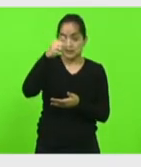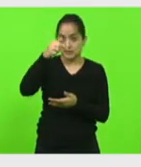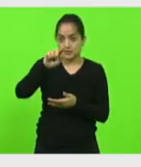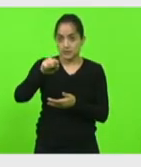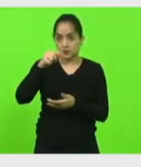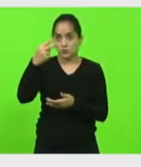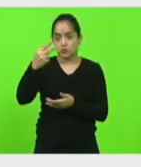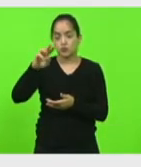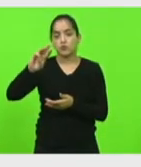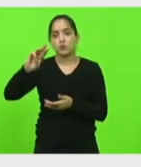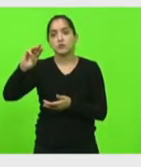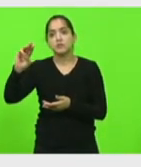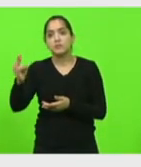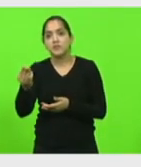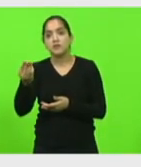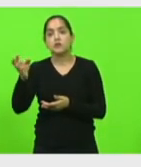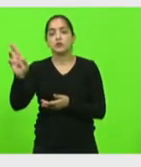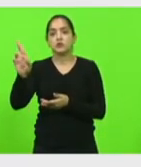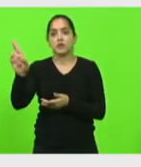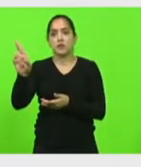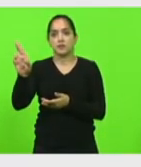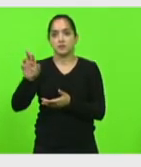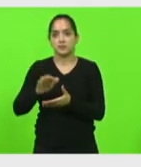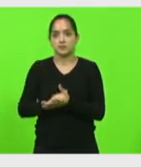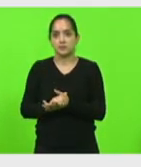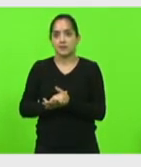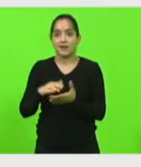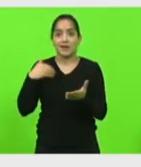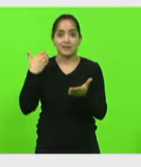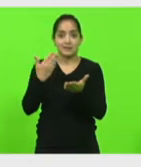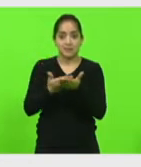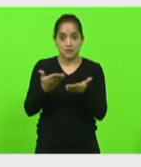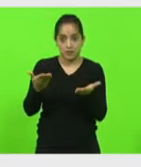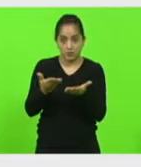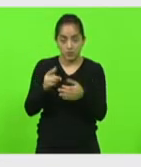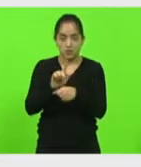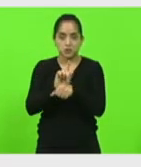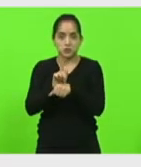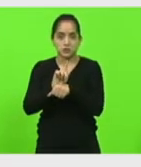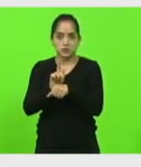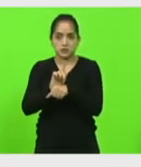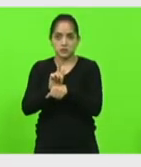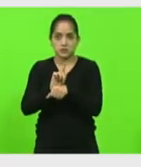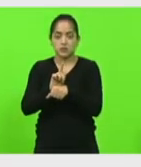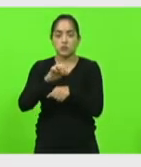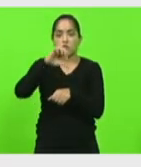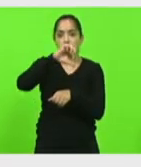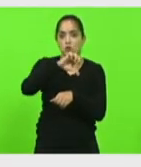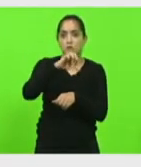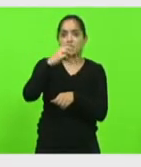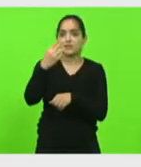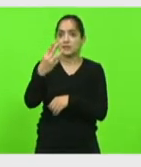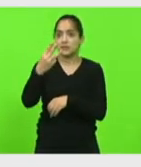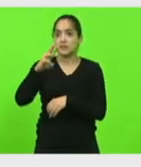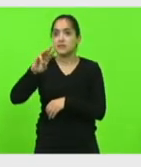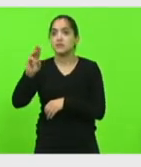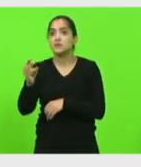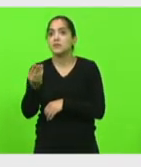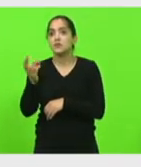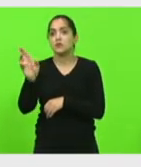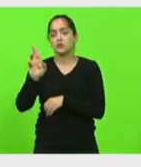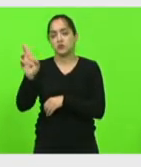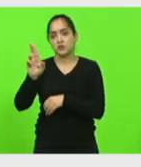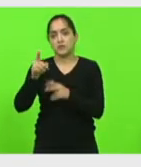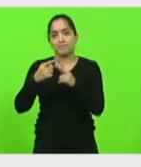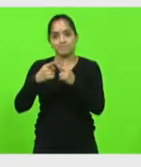milhões de reais por ano até agora a gestão atual investiu noventa três milhões de reais em recuperação e